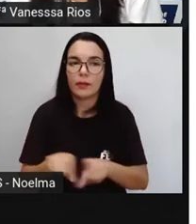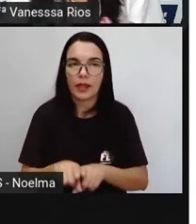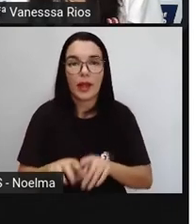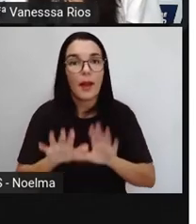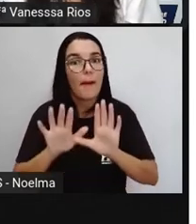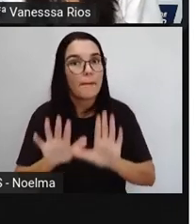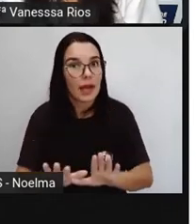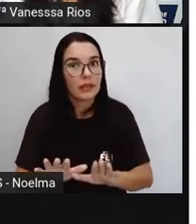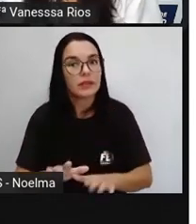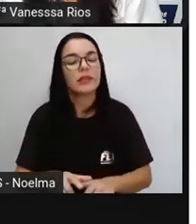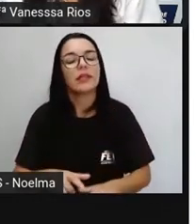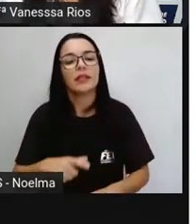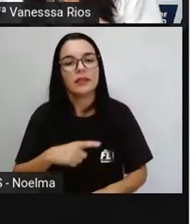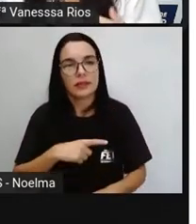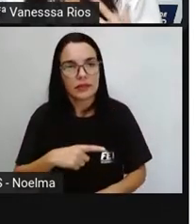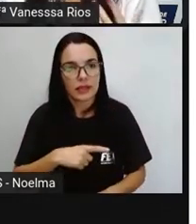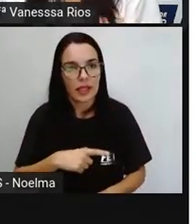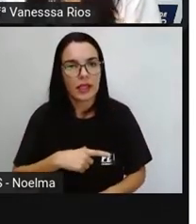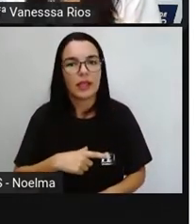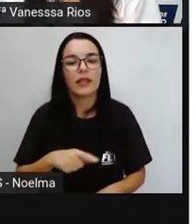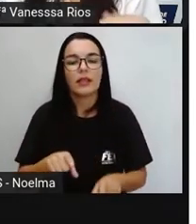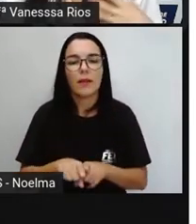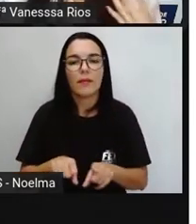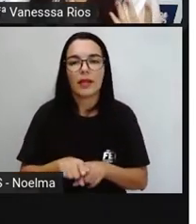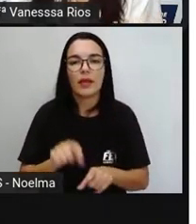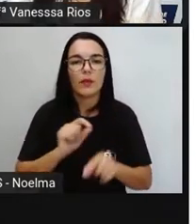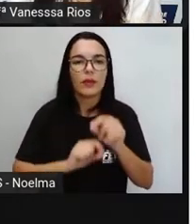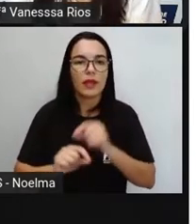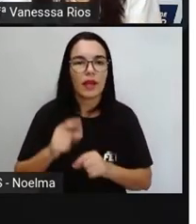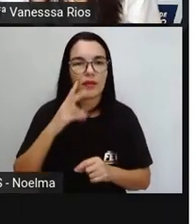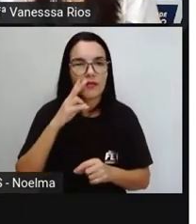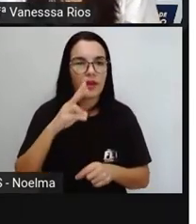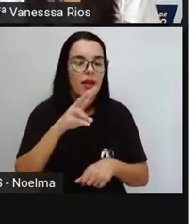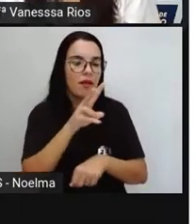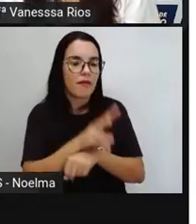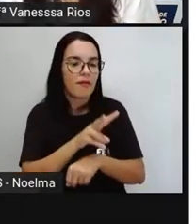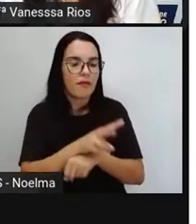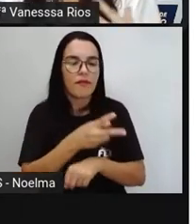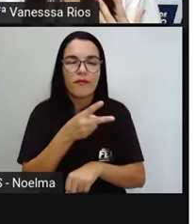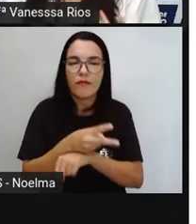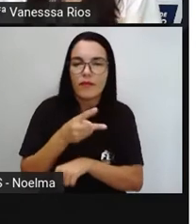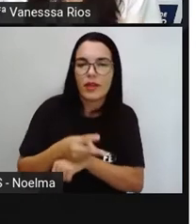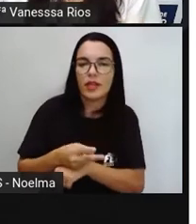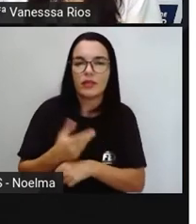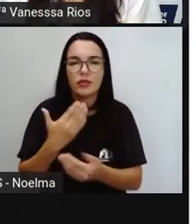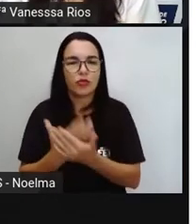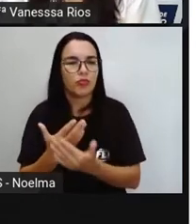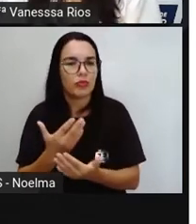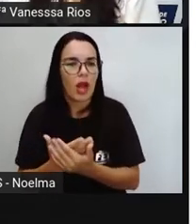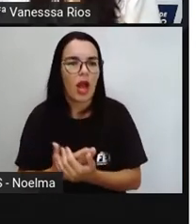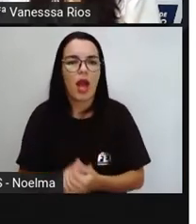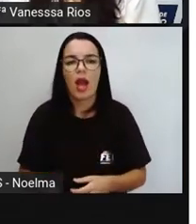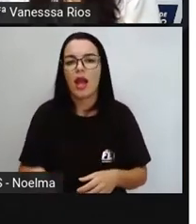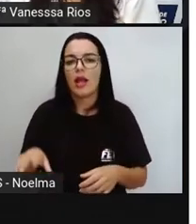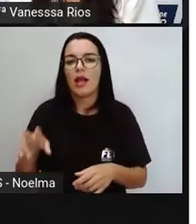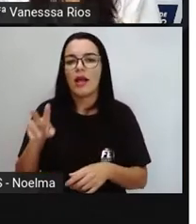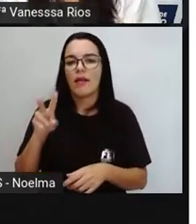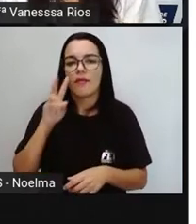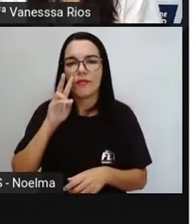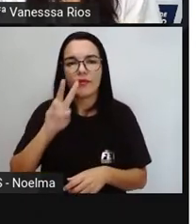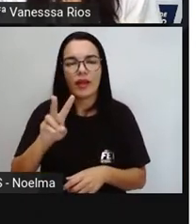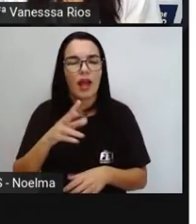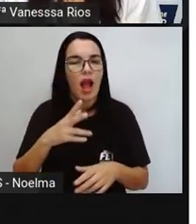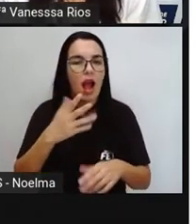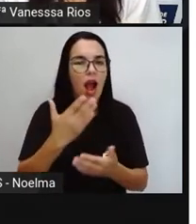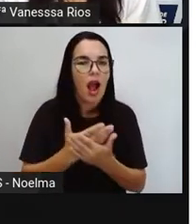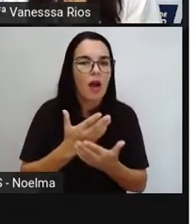E tenha acesso a muitas ações, como assistir filme, a jogar, estudar, assistir aí, não é?